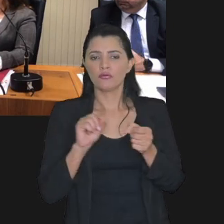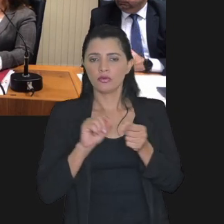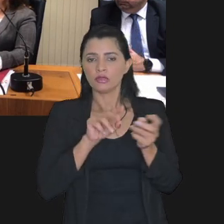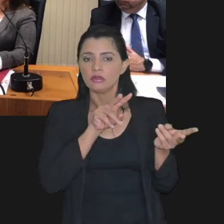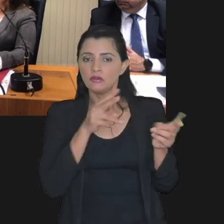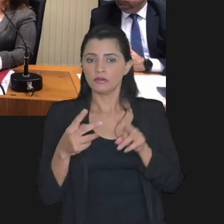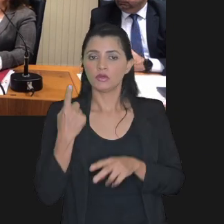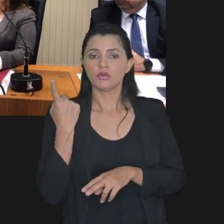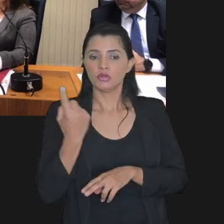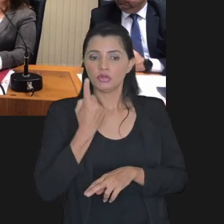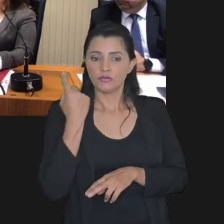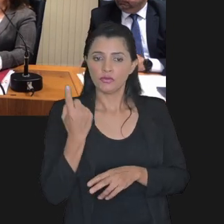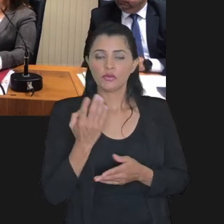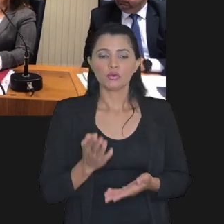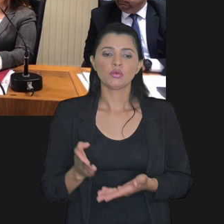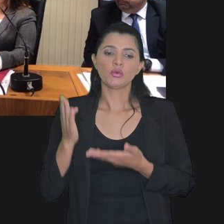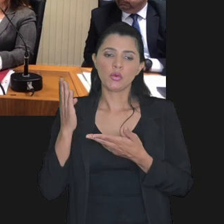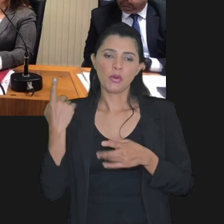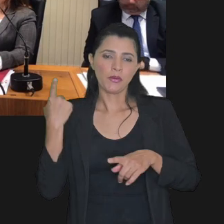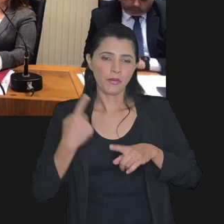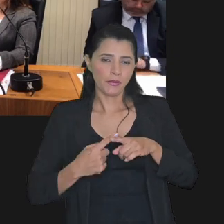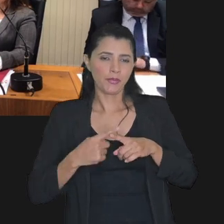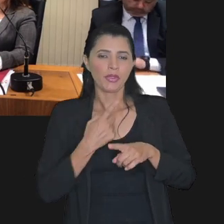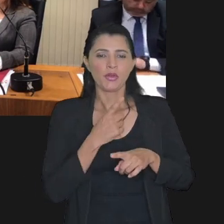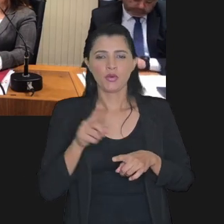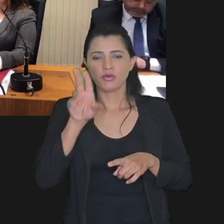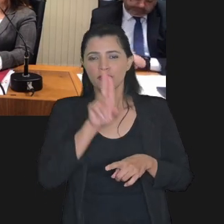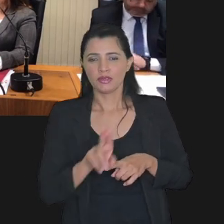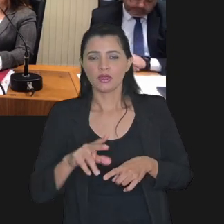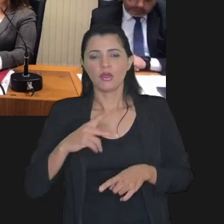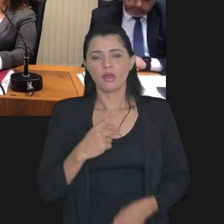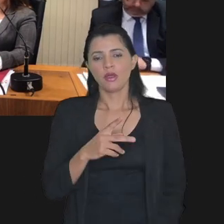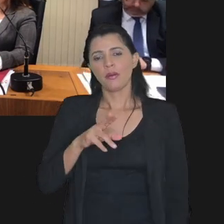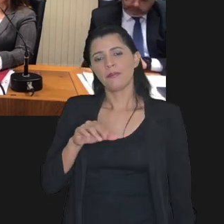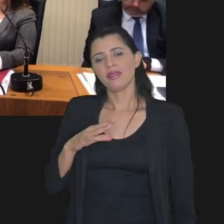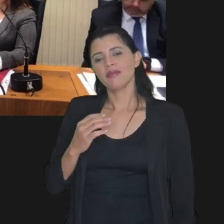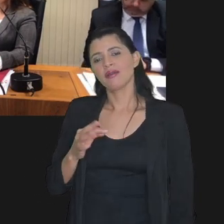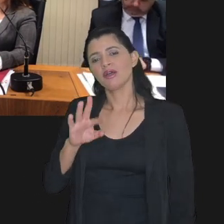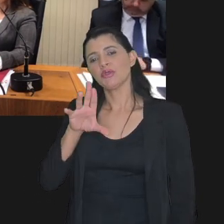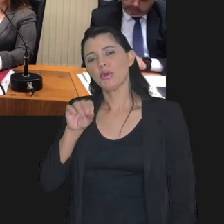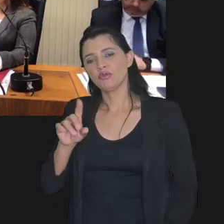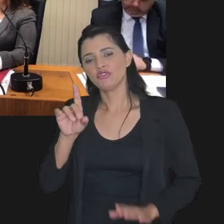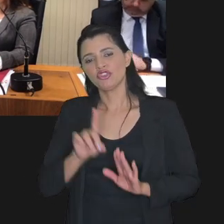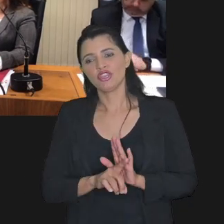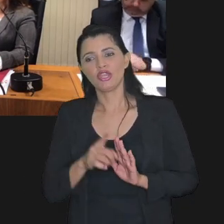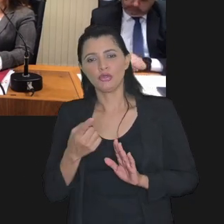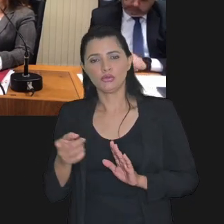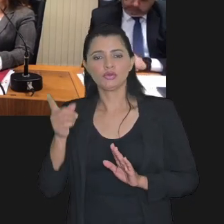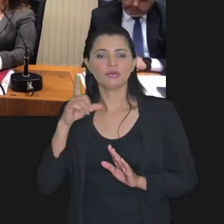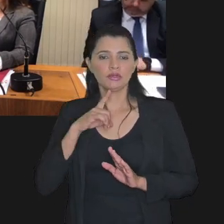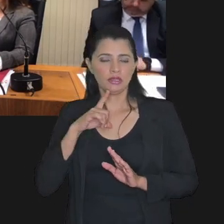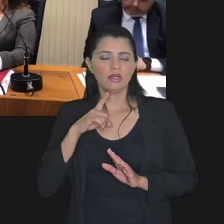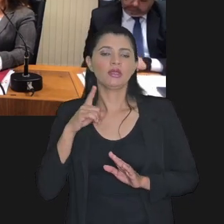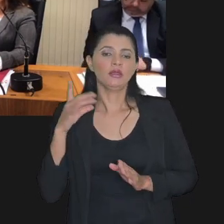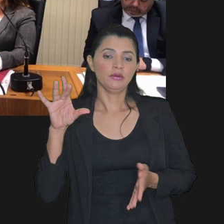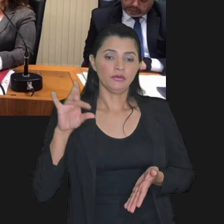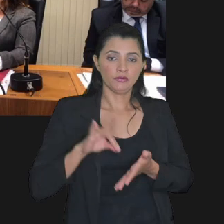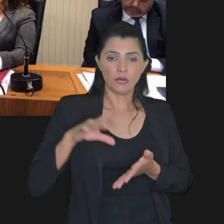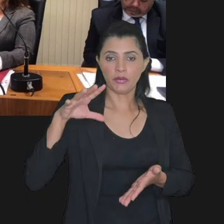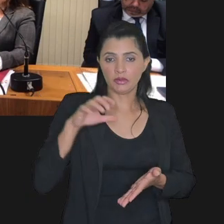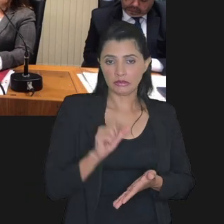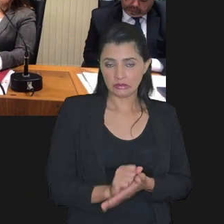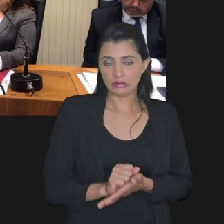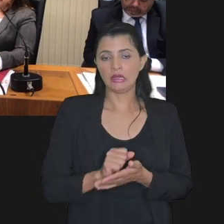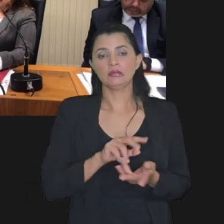individual para formalizar a utilização do precatório em direitos líquidos e certos formalizar a